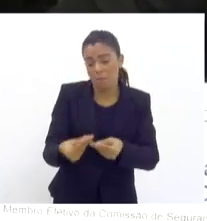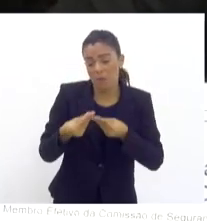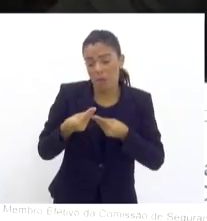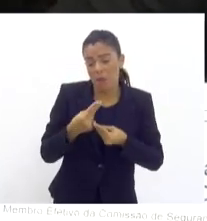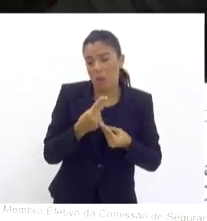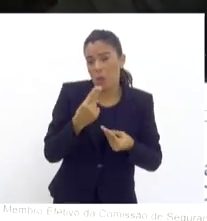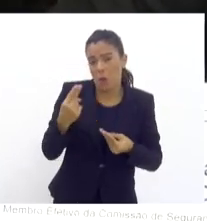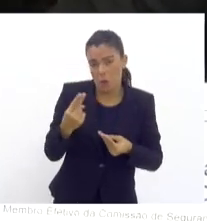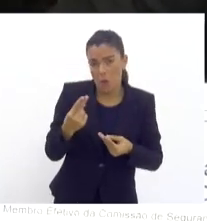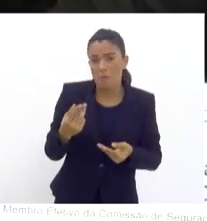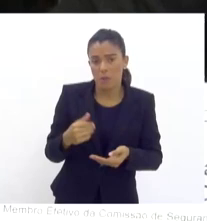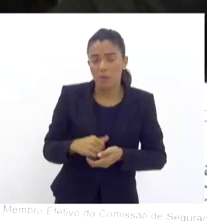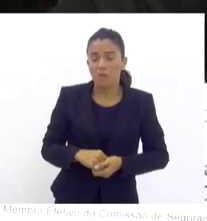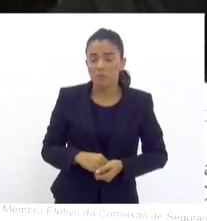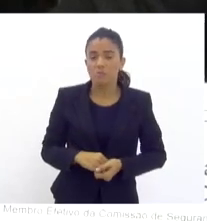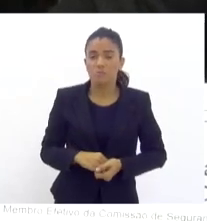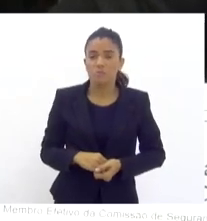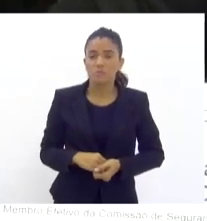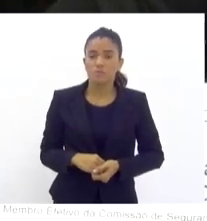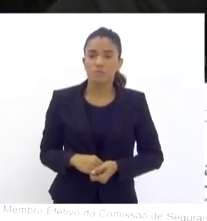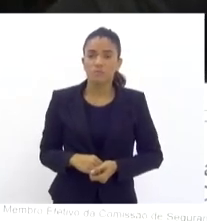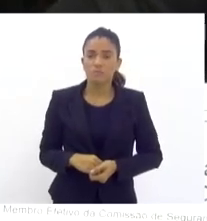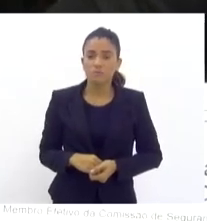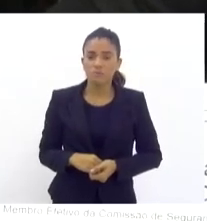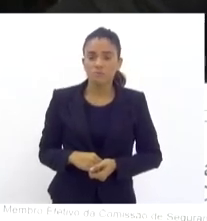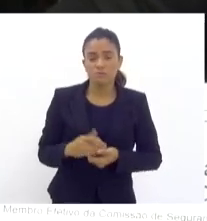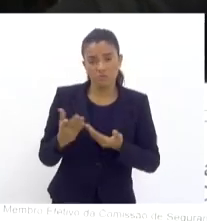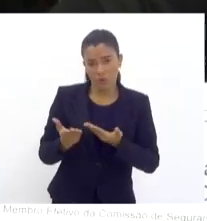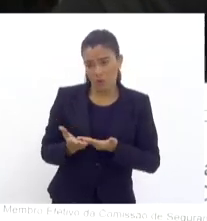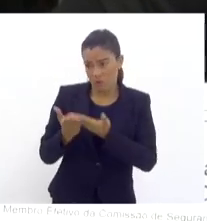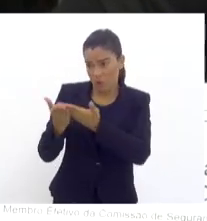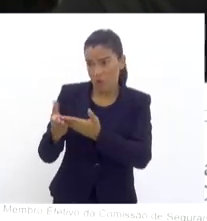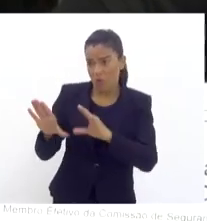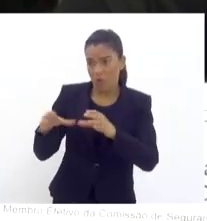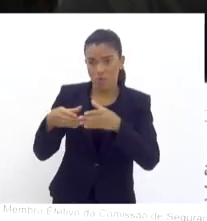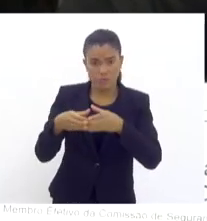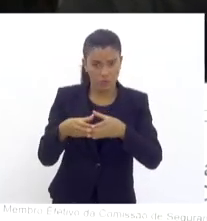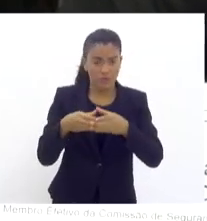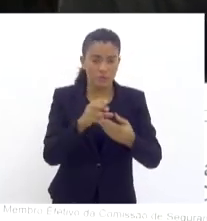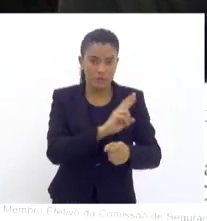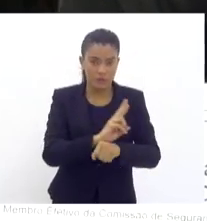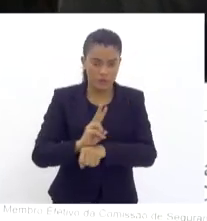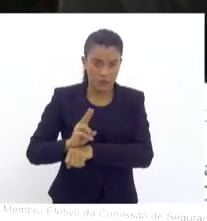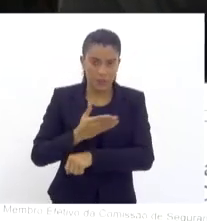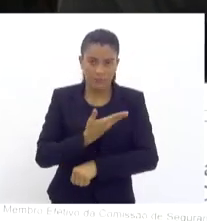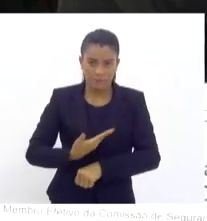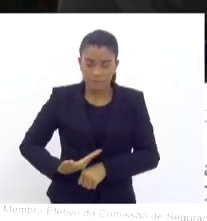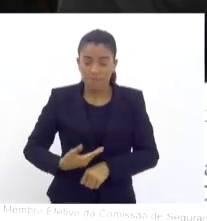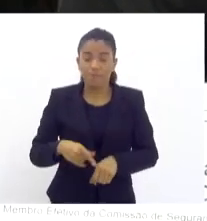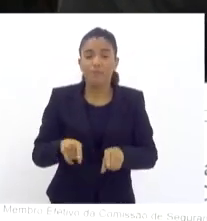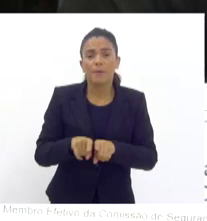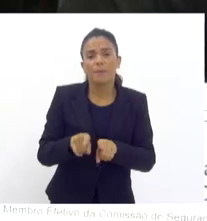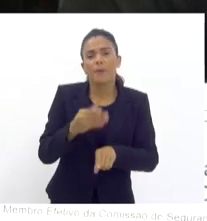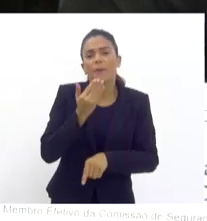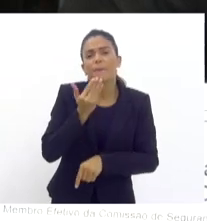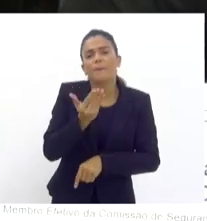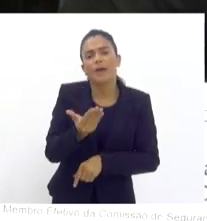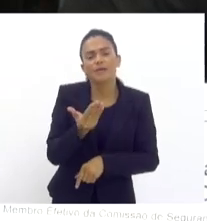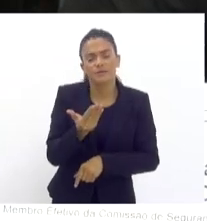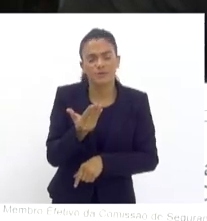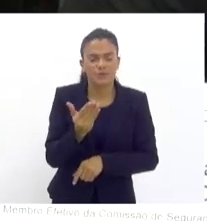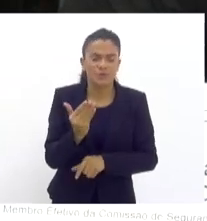-assinado online em meu nome, para compartilhar com essa comissão, e eu peço aqui que todos,